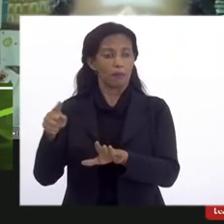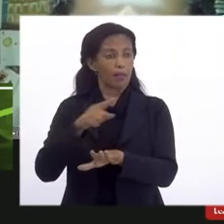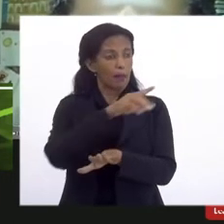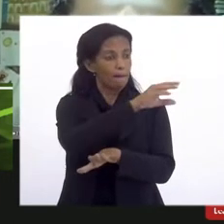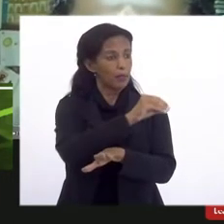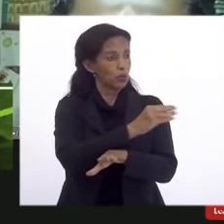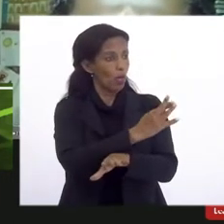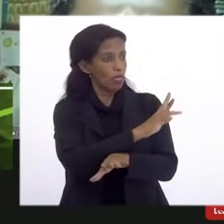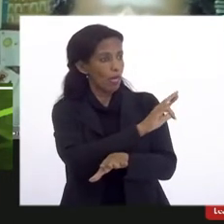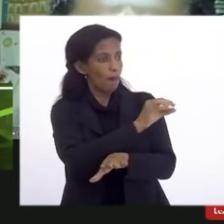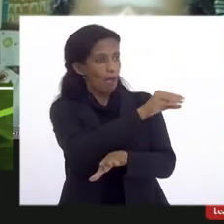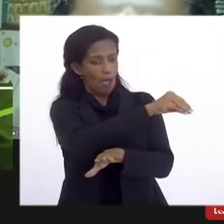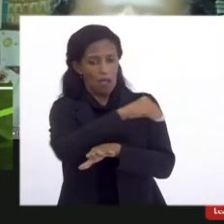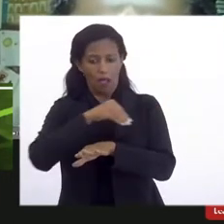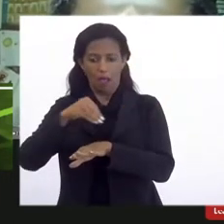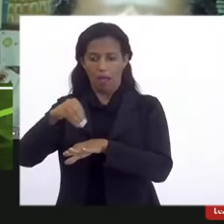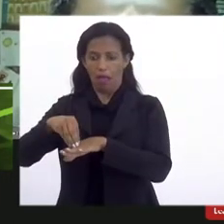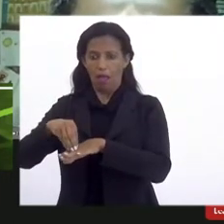para virem trabalhar aqui.